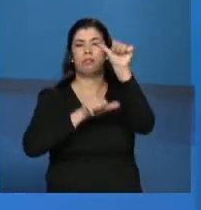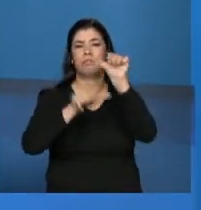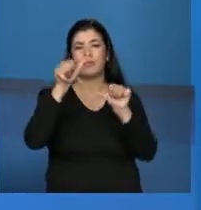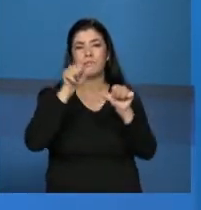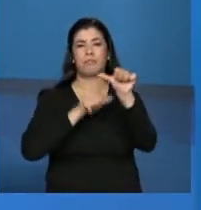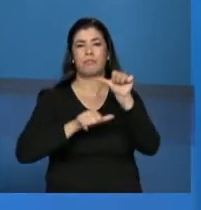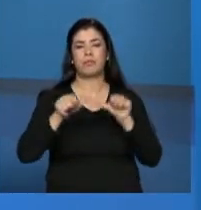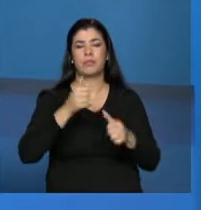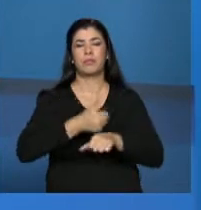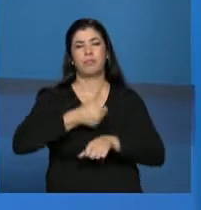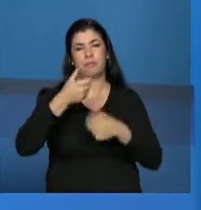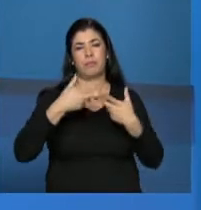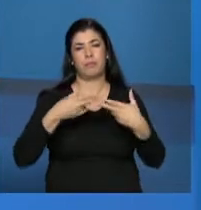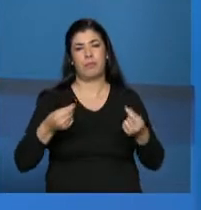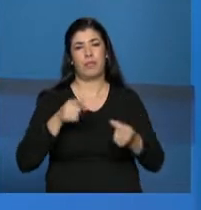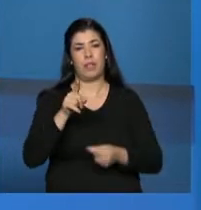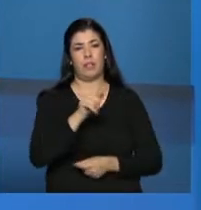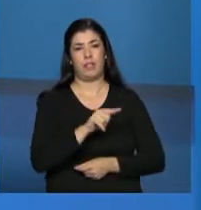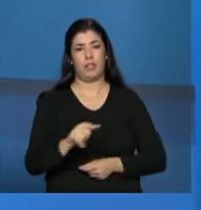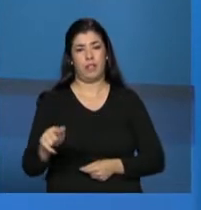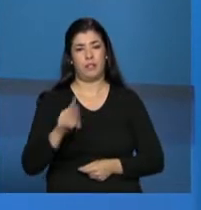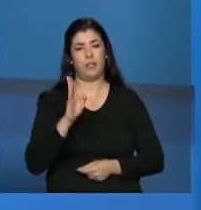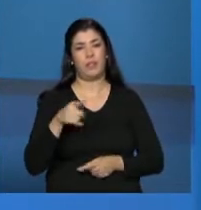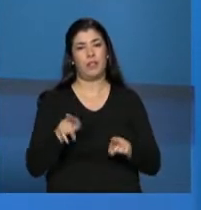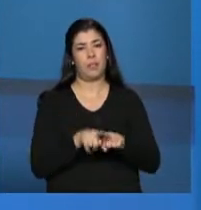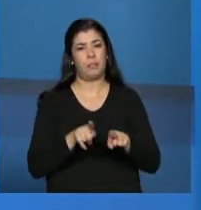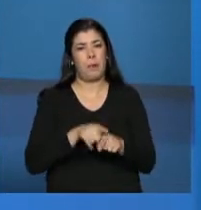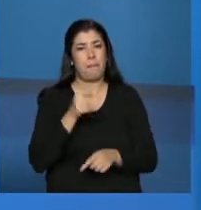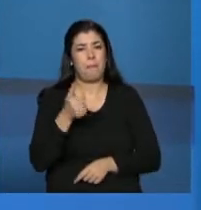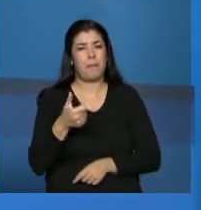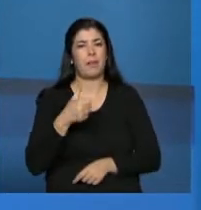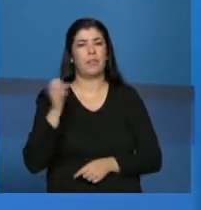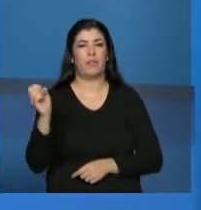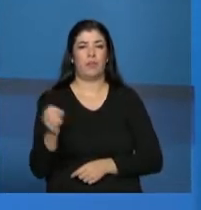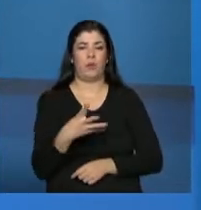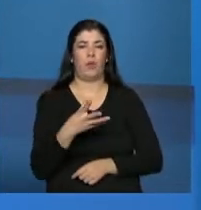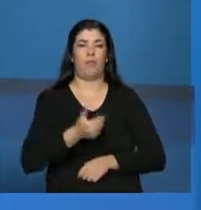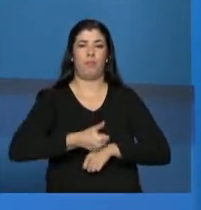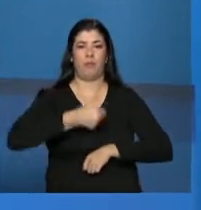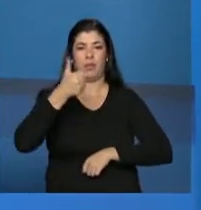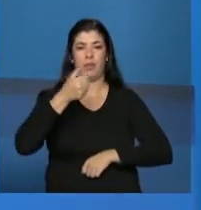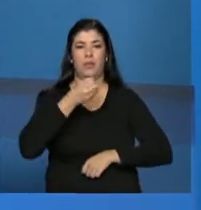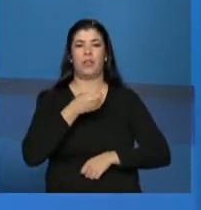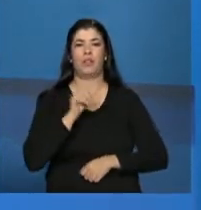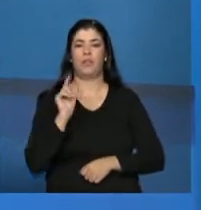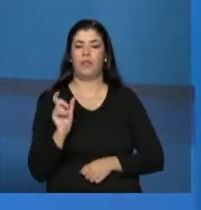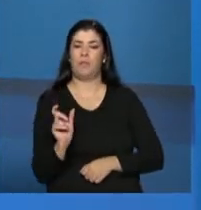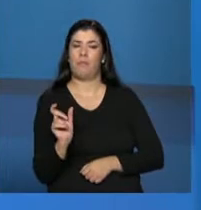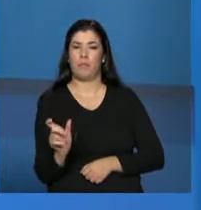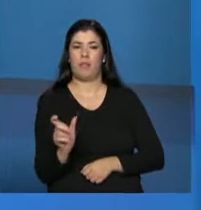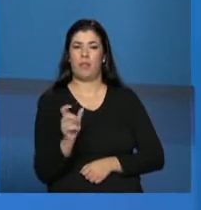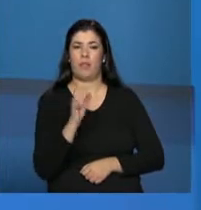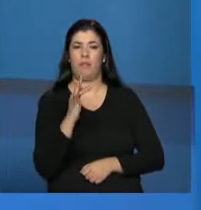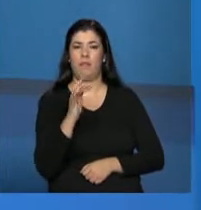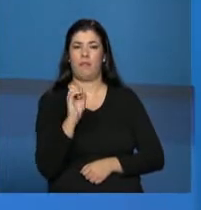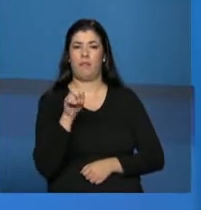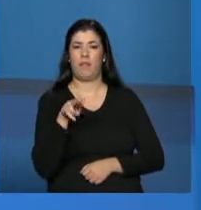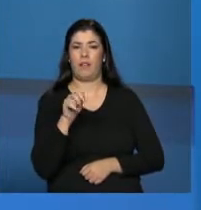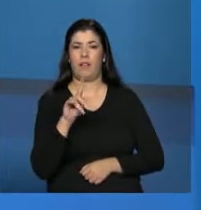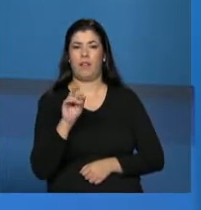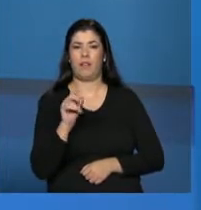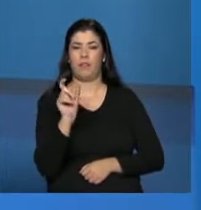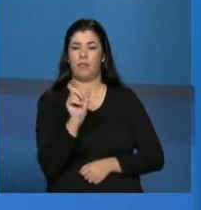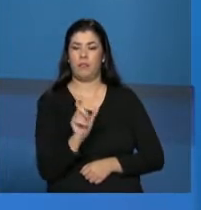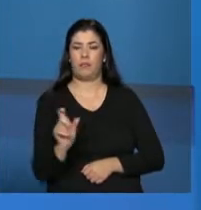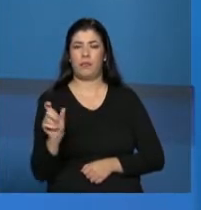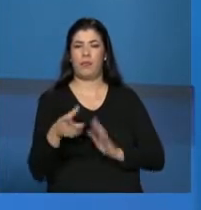aos poucos. Nessa semana, muito em breve, vai surgir uma nova melhoria que vai trazer esse botão finalizar um pouquinho para fora dessa